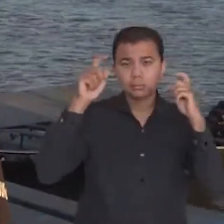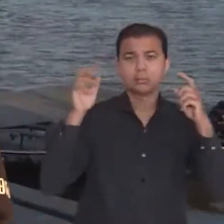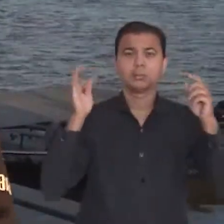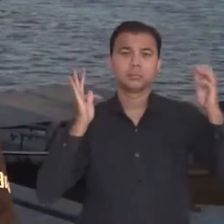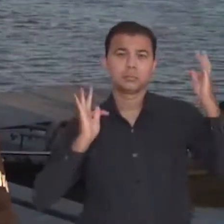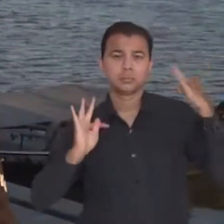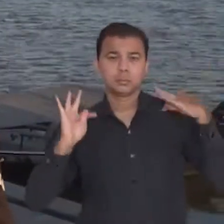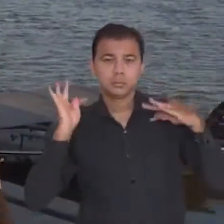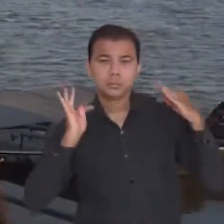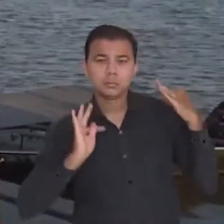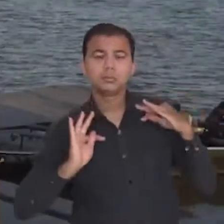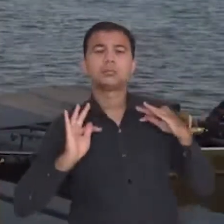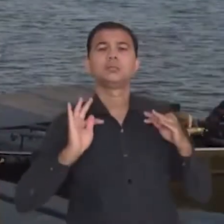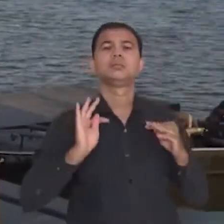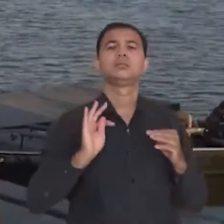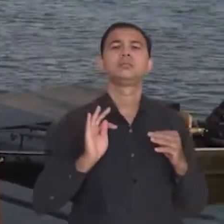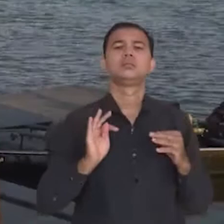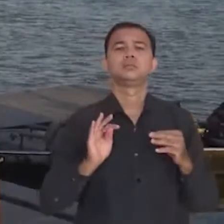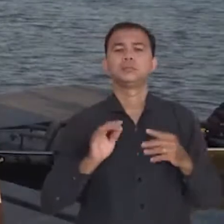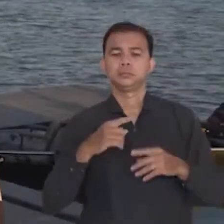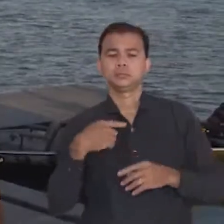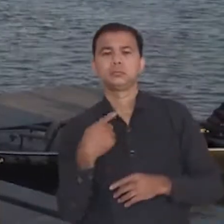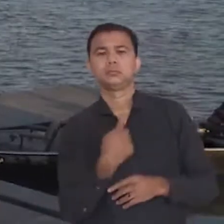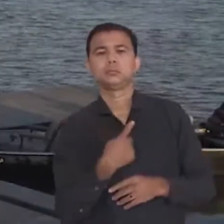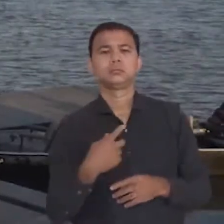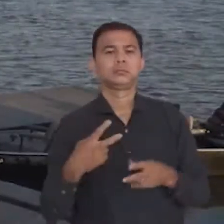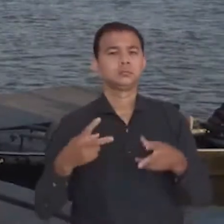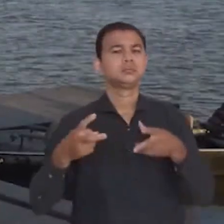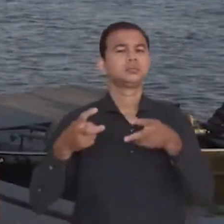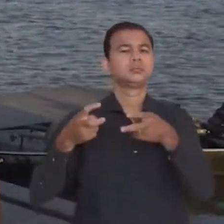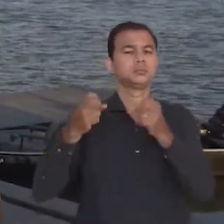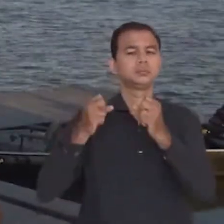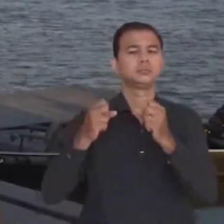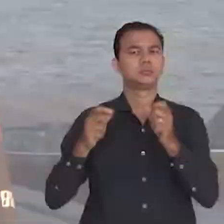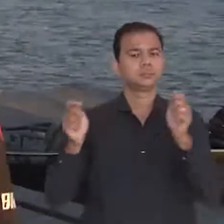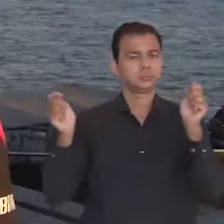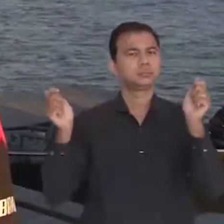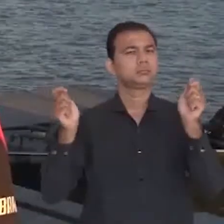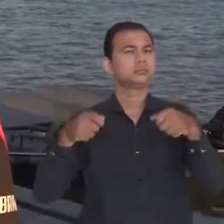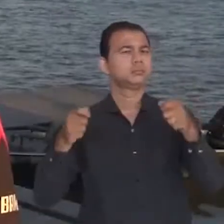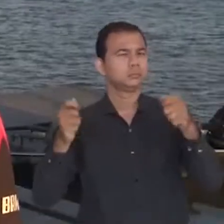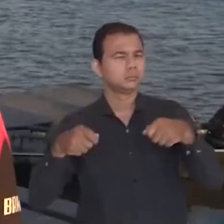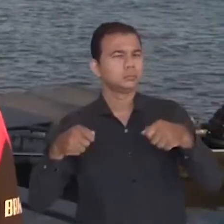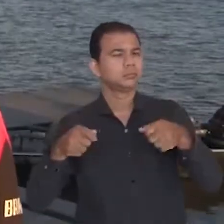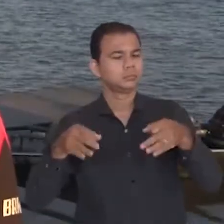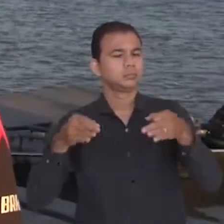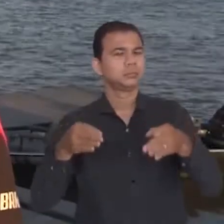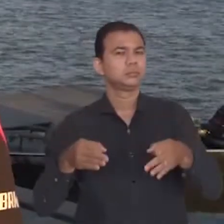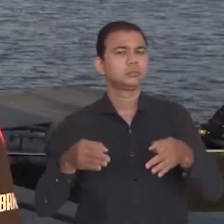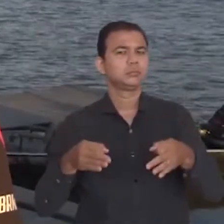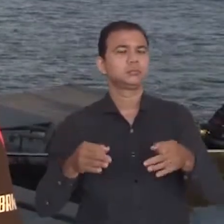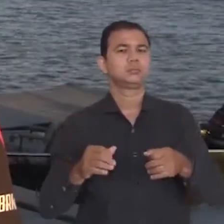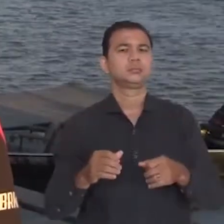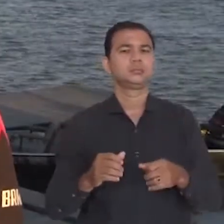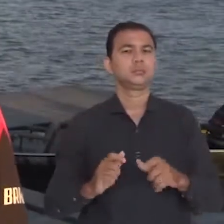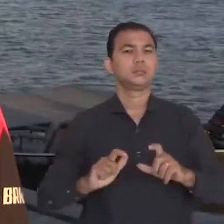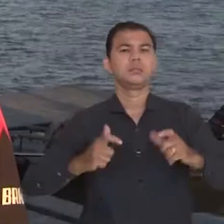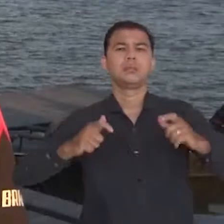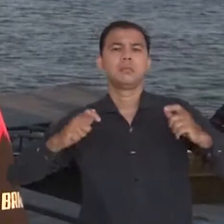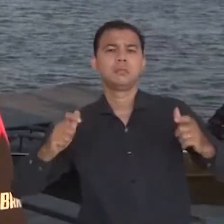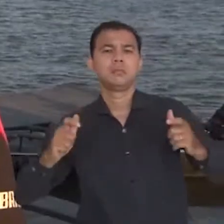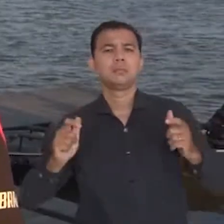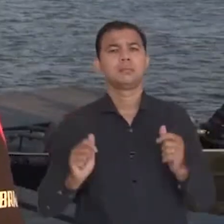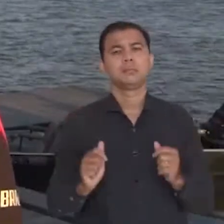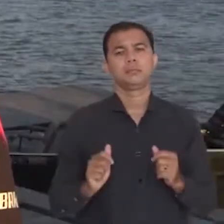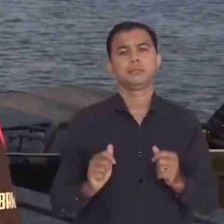bacana, a preocupação com o turismo de uma forma geral, e a gente já viu que funcionou, né? A